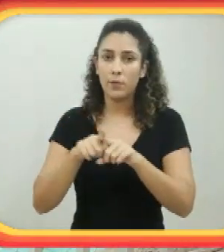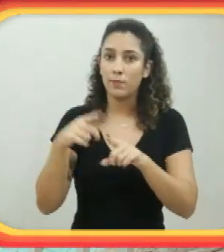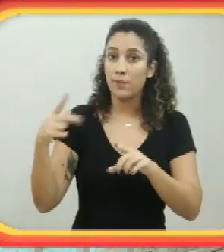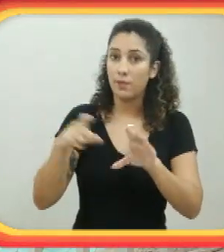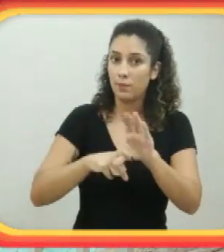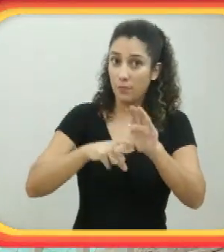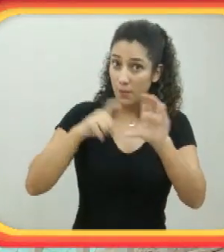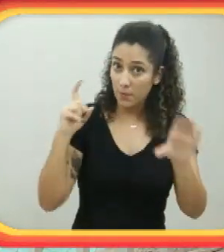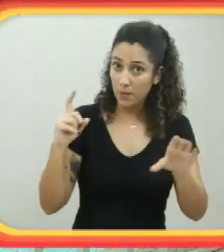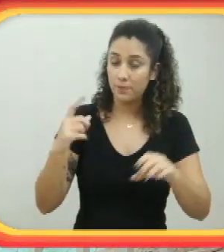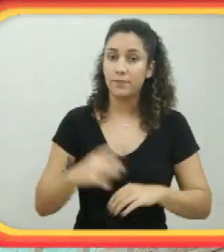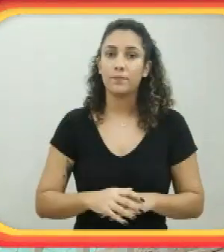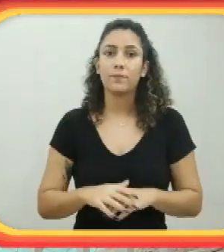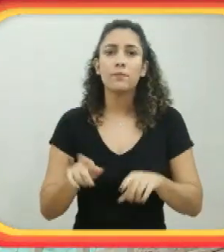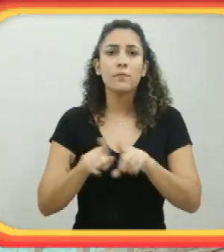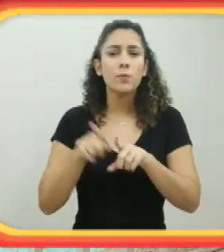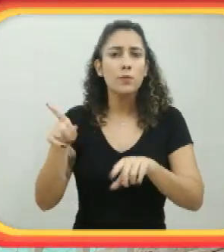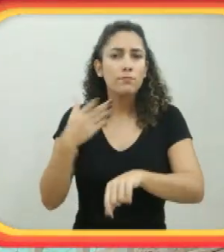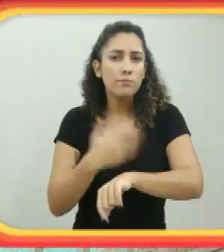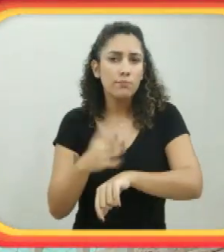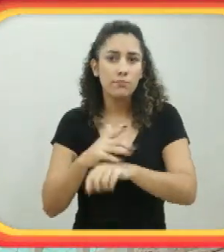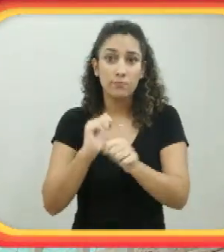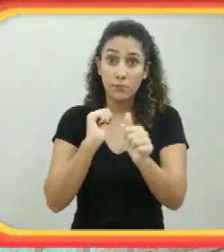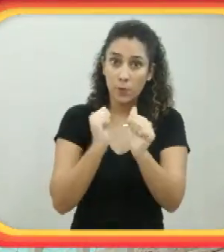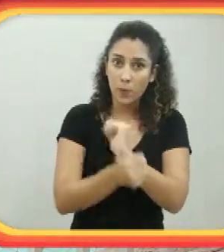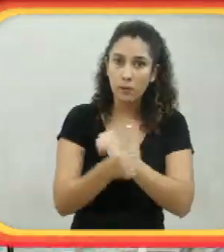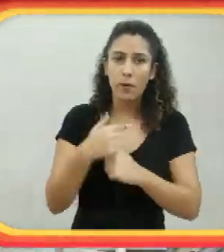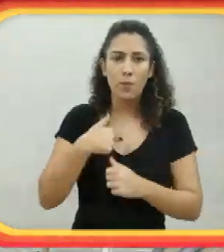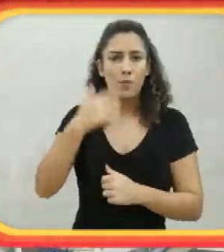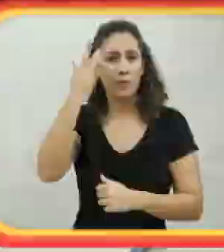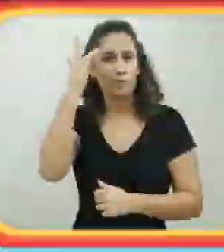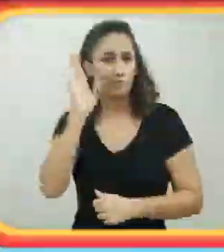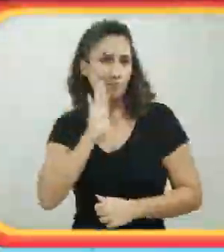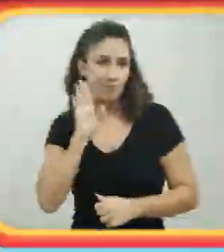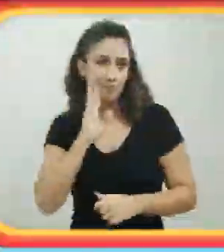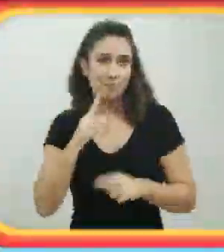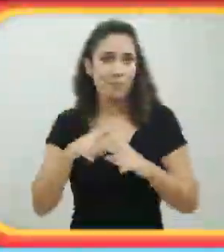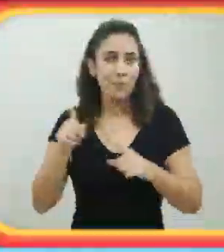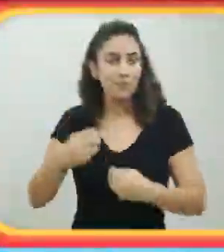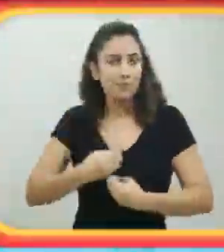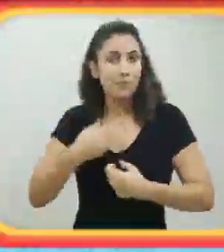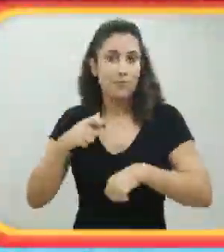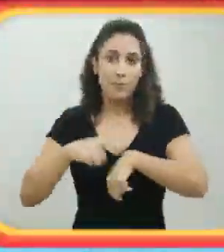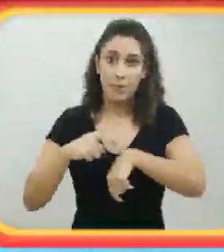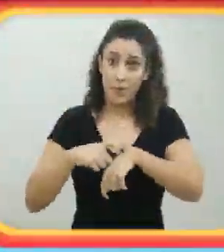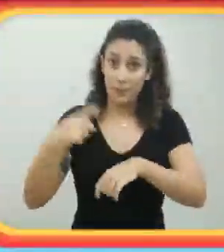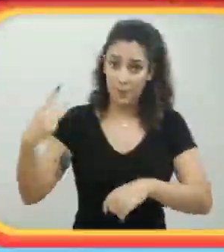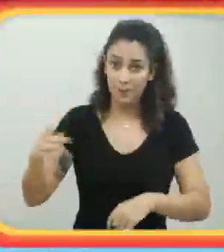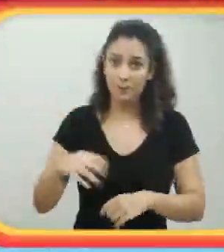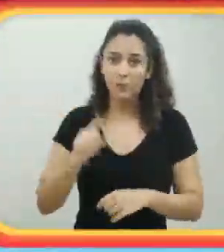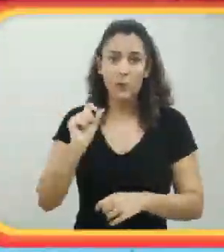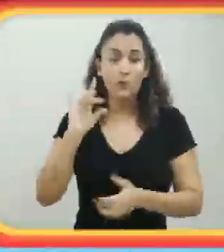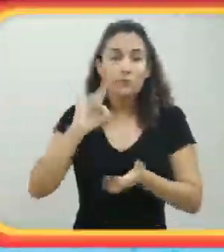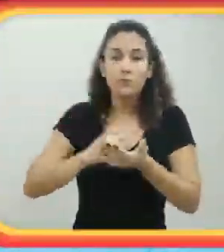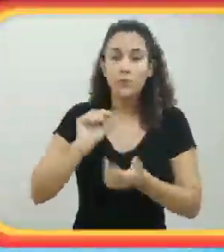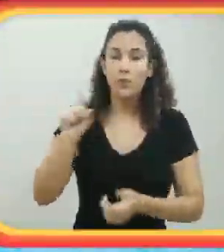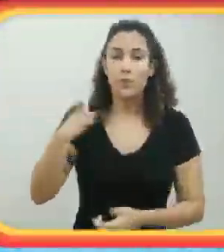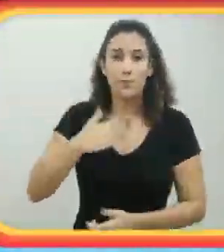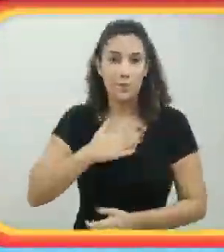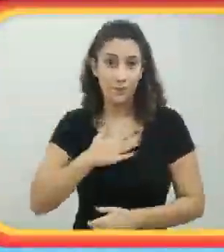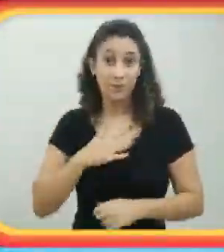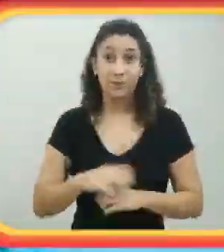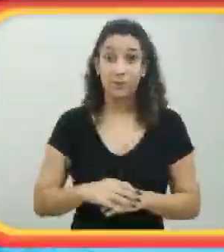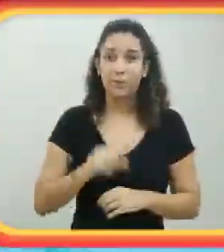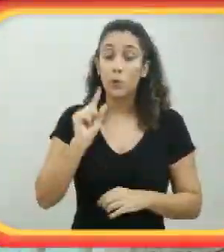independência dele advém de praticar um esporte. O que eu acho bacana disso é que ele empenha o tempo